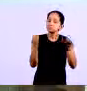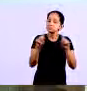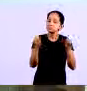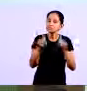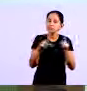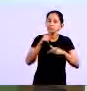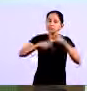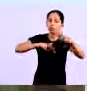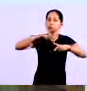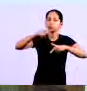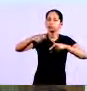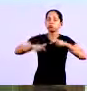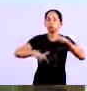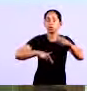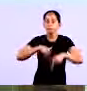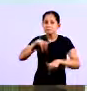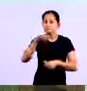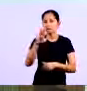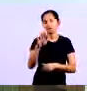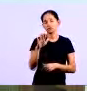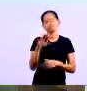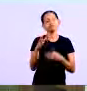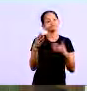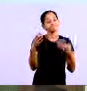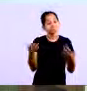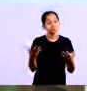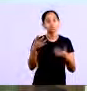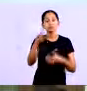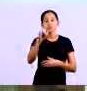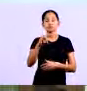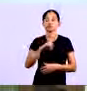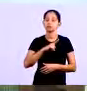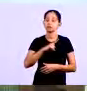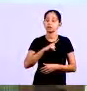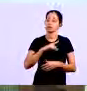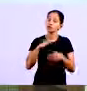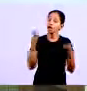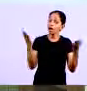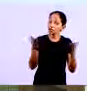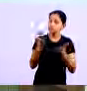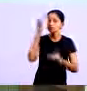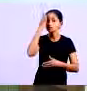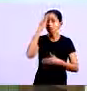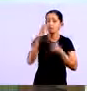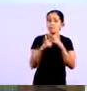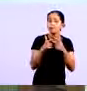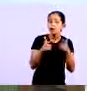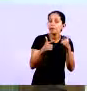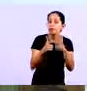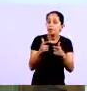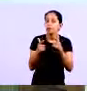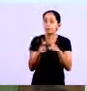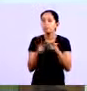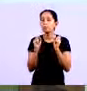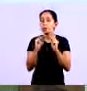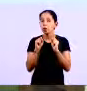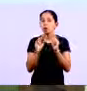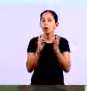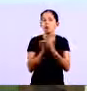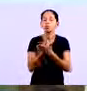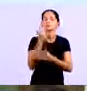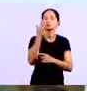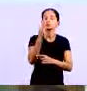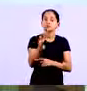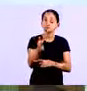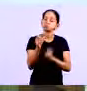só para manter estoque né isso só se justifica se você tiver uma situação de iminente problemas de produção ou de iminente problemas de distribuição